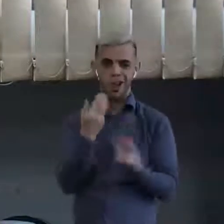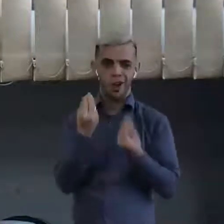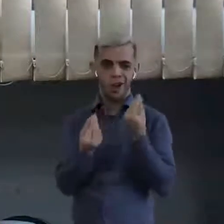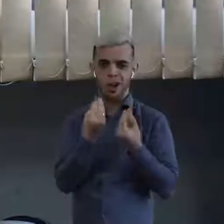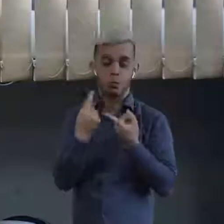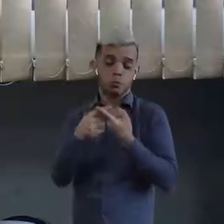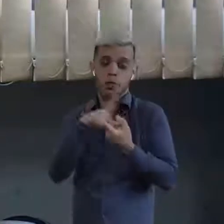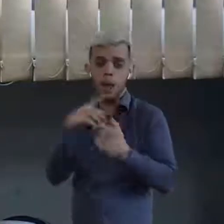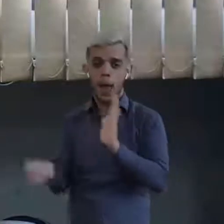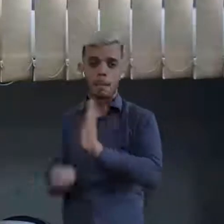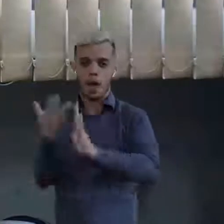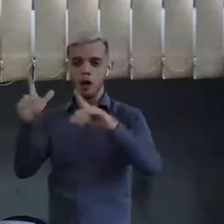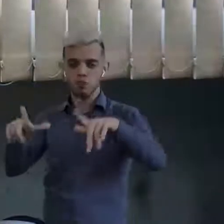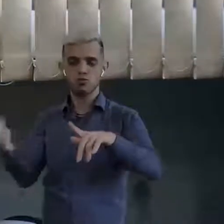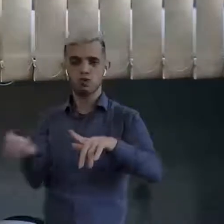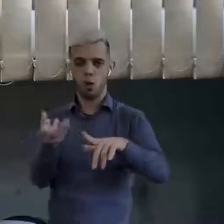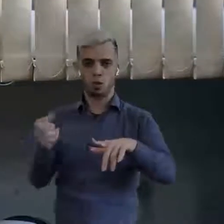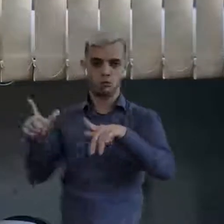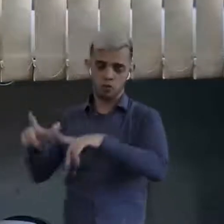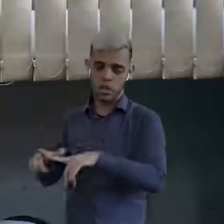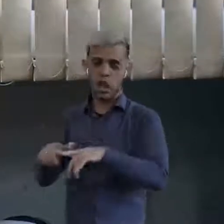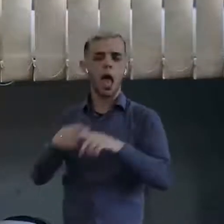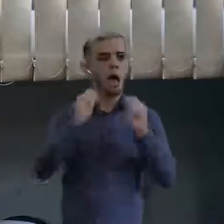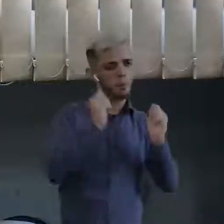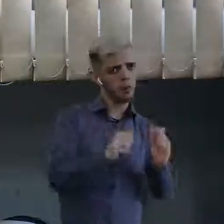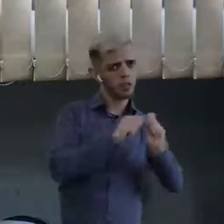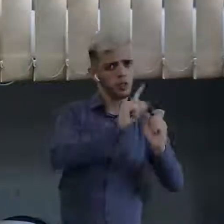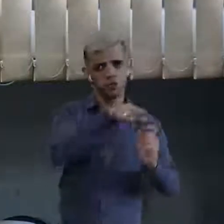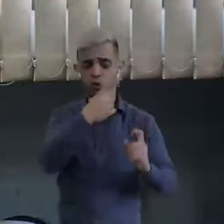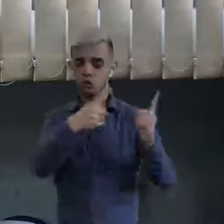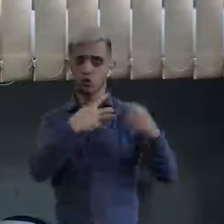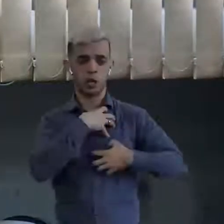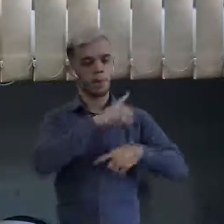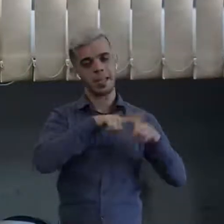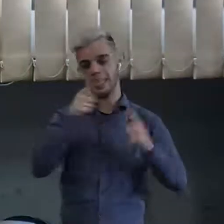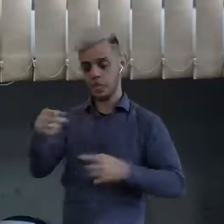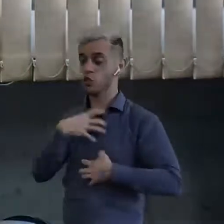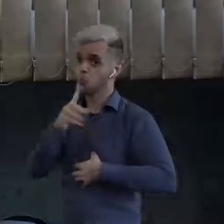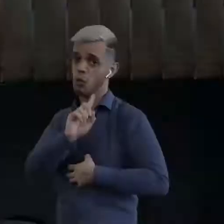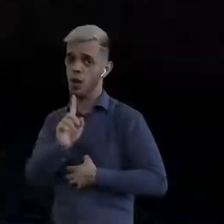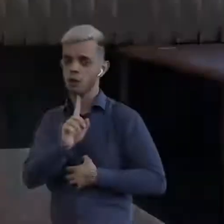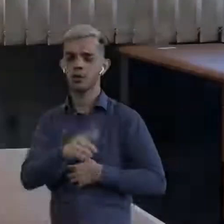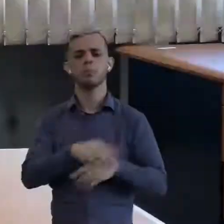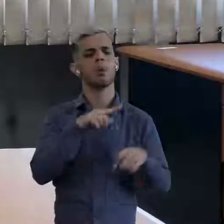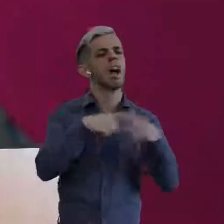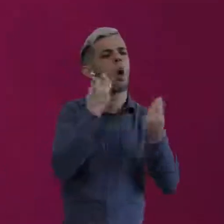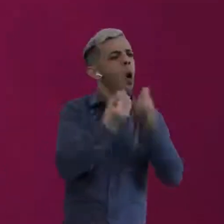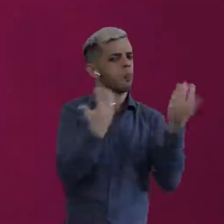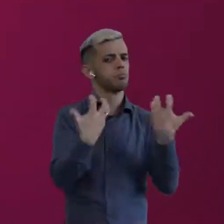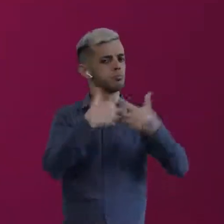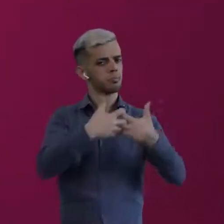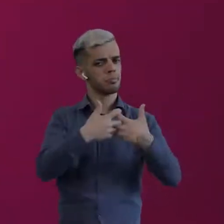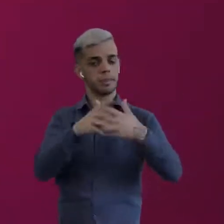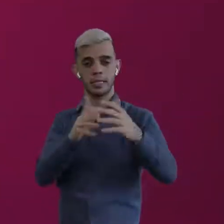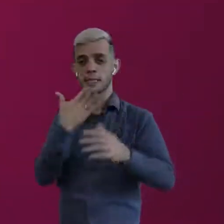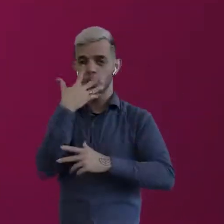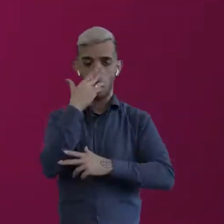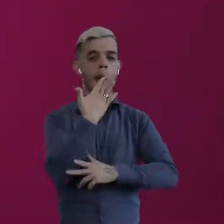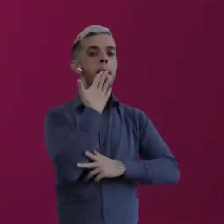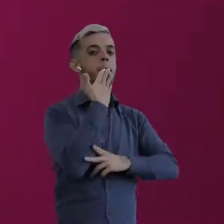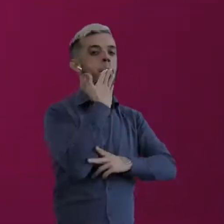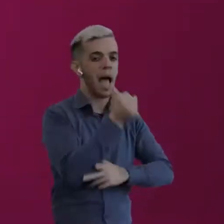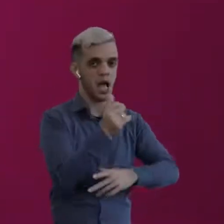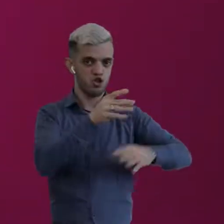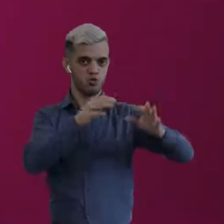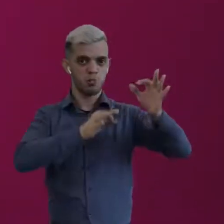essa aquisição através do solo criado. Pode fazer de outras formas, mas de solo criado ela não tem como. Como que funciona? Então, ele entra com a